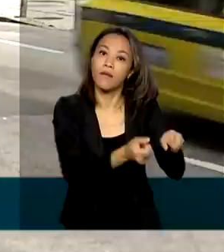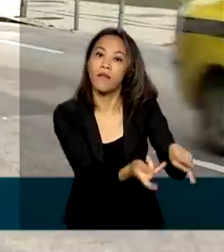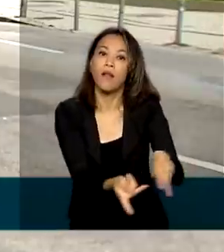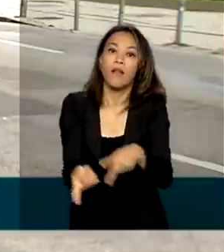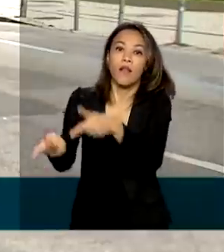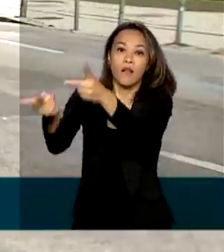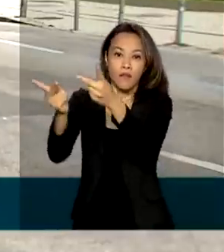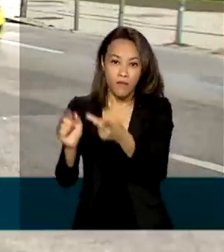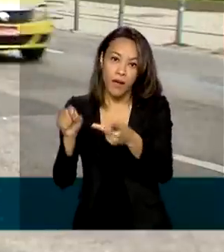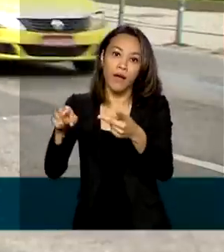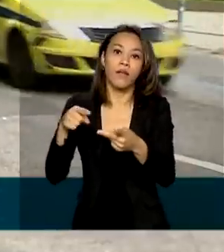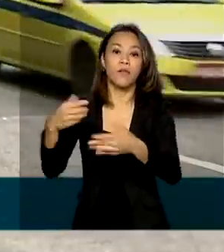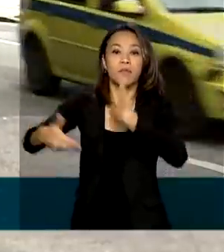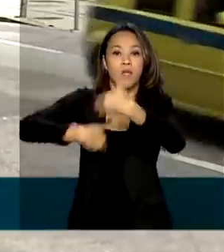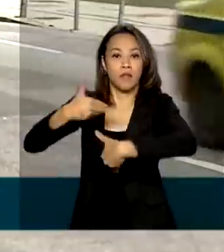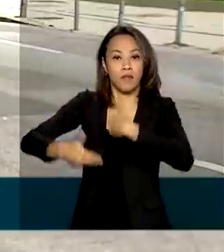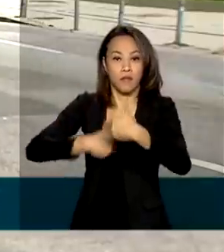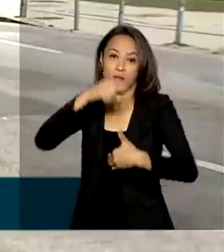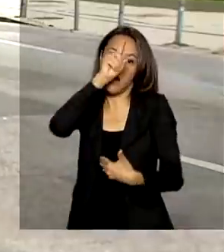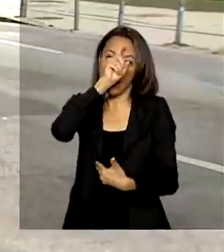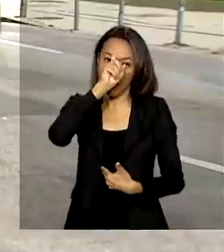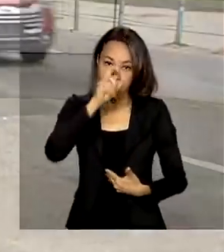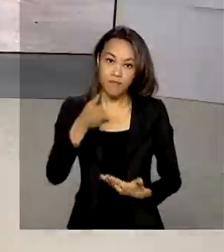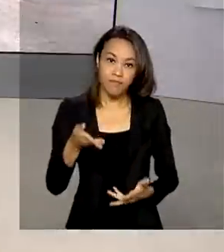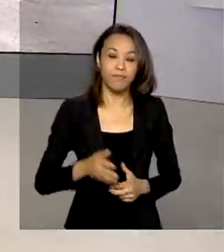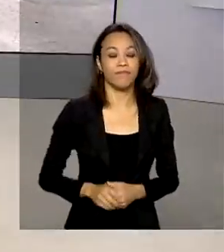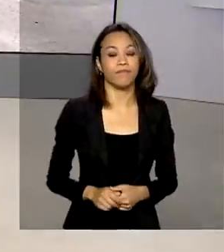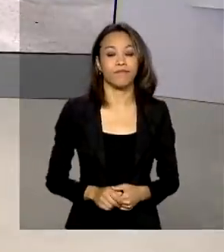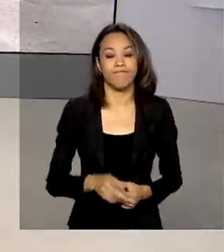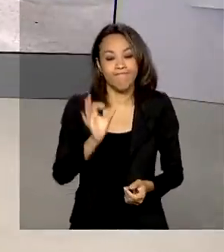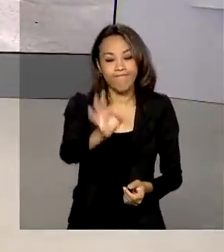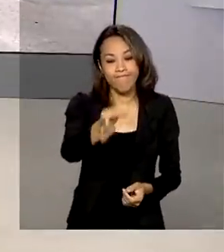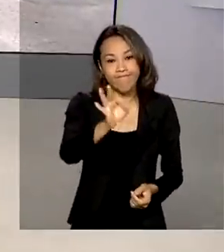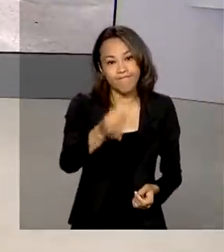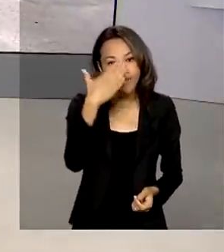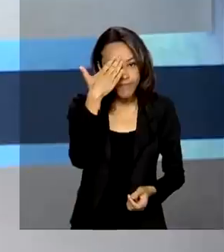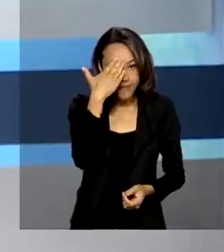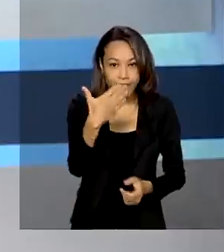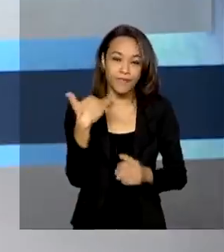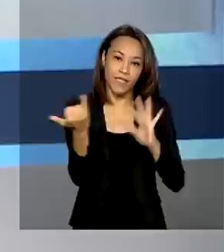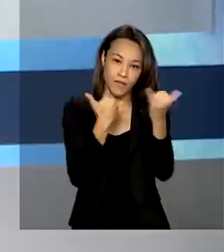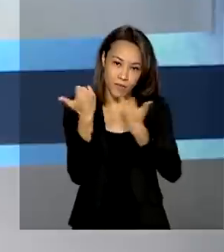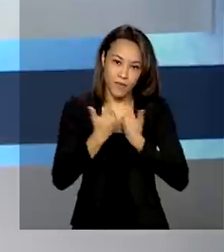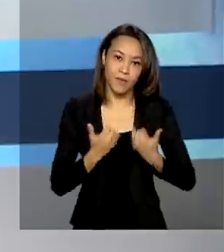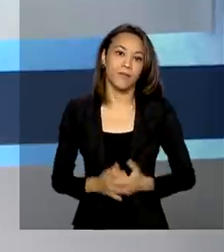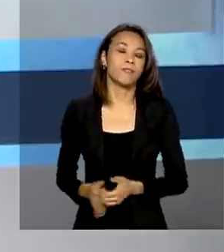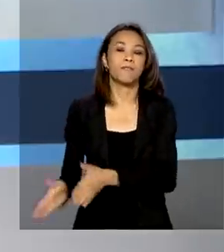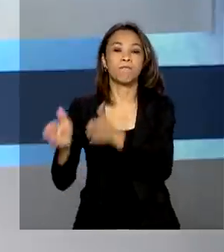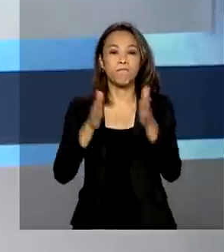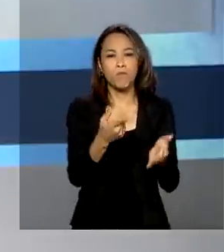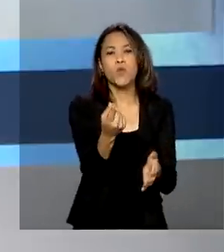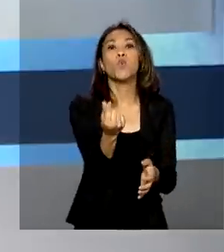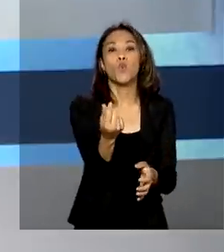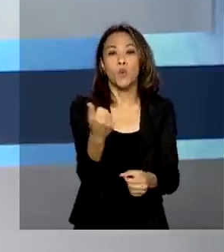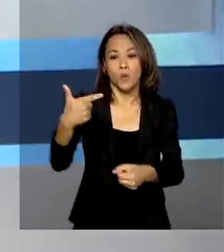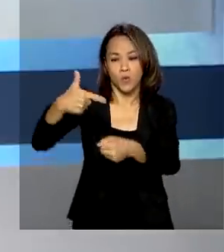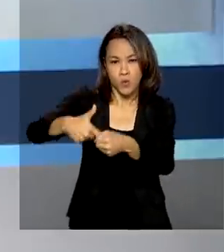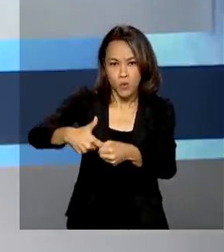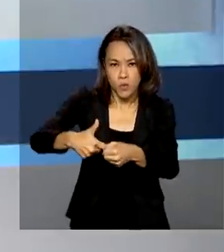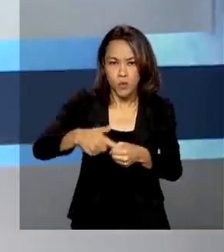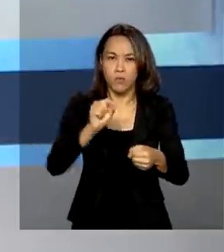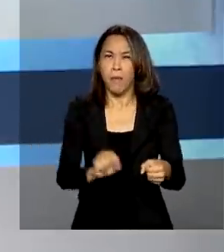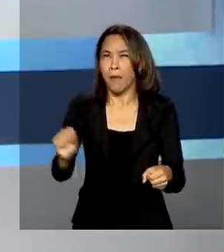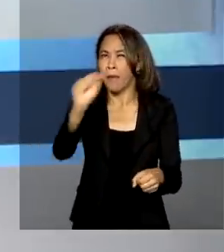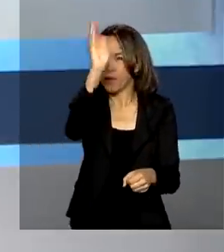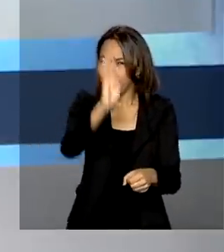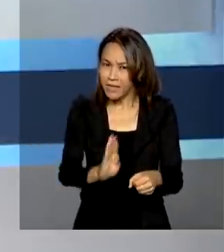Santarém para serem atendidos. Renata. Feito, Alessandra, obrigada pelas suas informações. Os preços dos combustíveis no país e